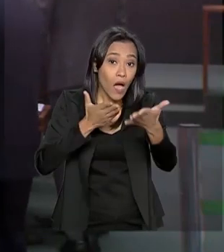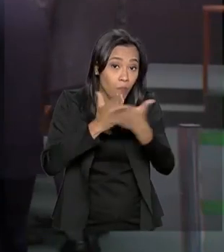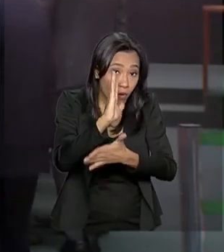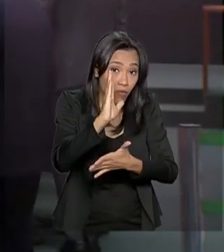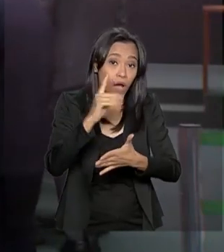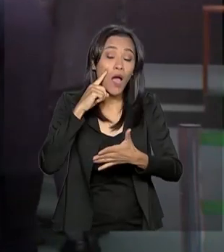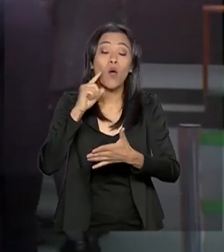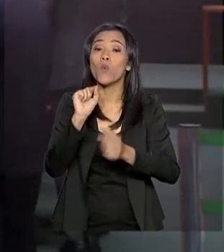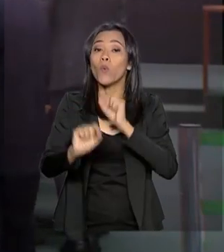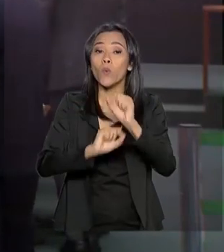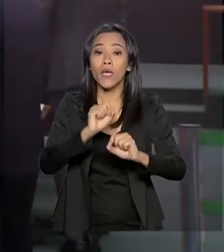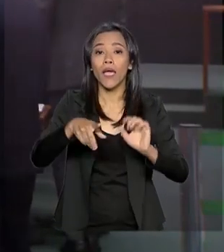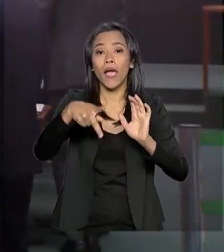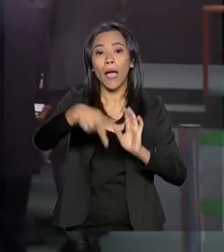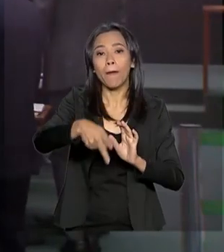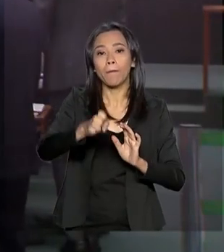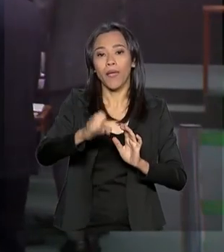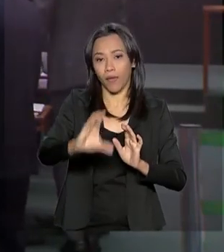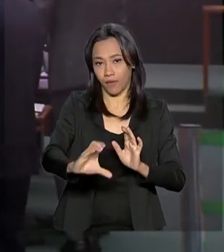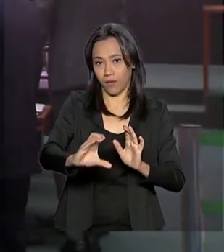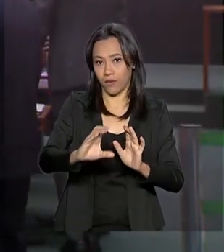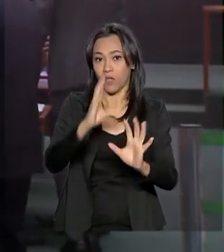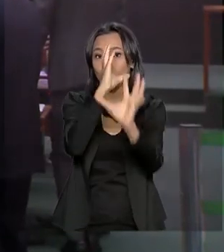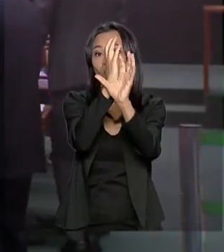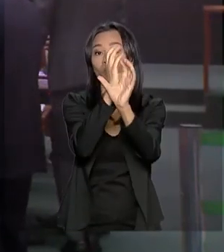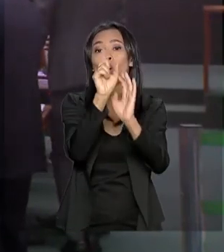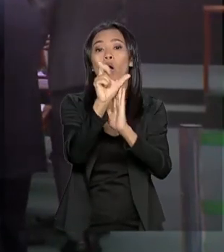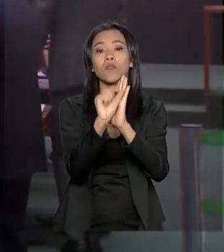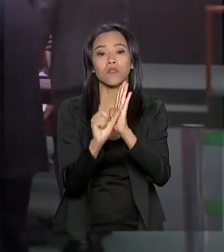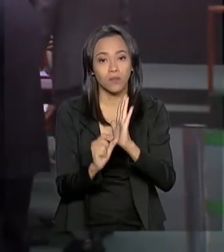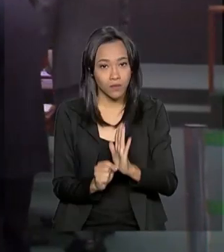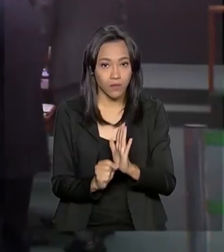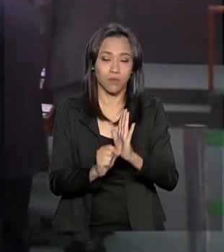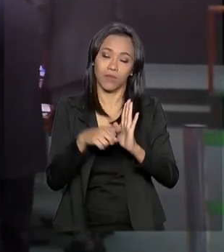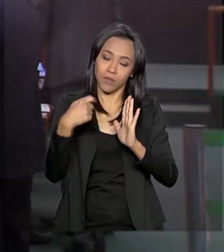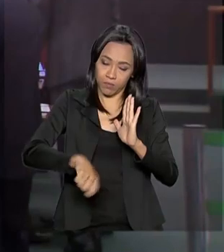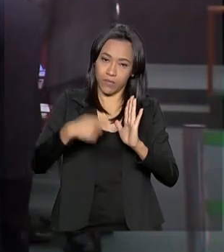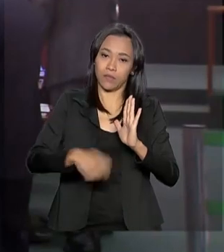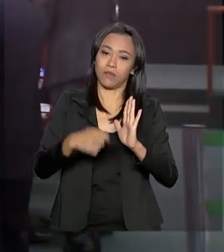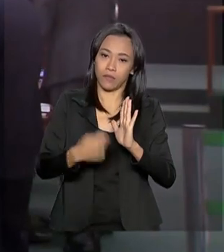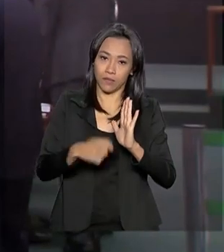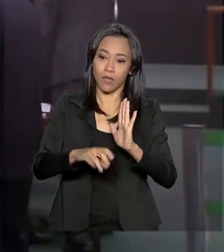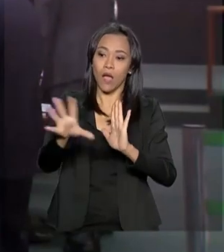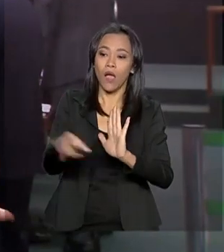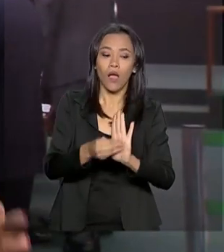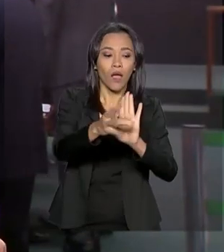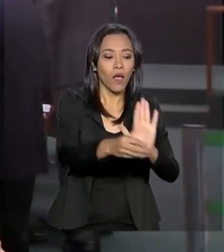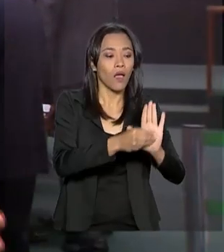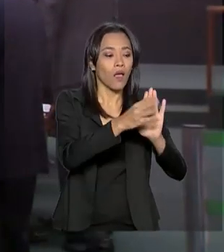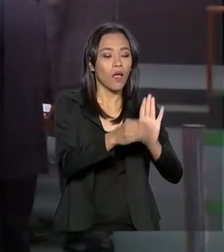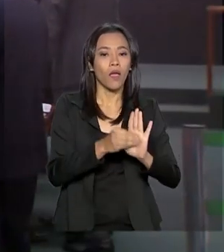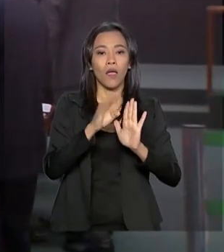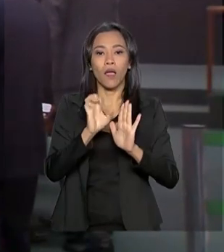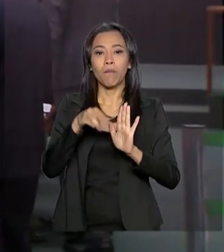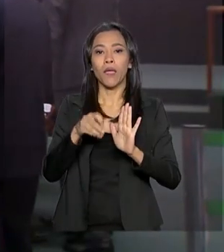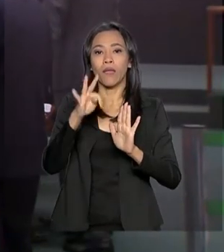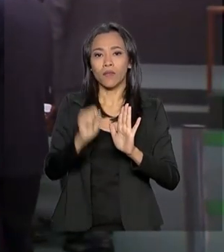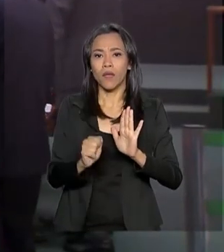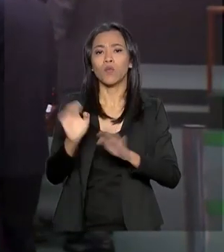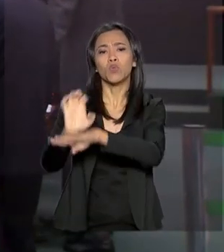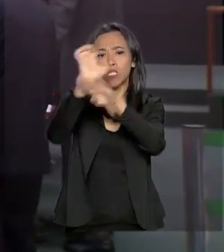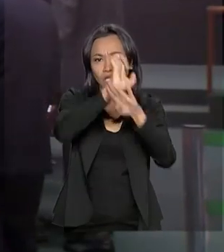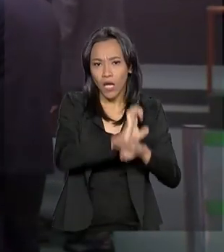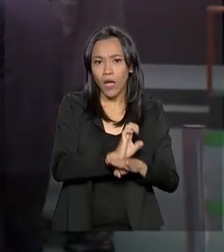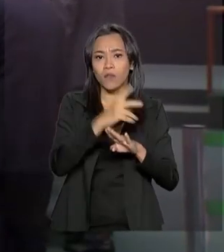discutiram ontem a PEC do Orçamento Impositivo que determina a execução obrigatória de emendas apresentadas pelos Estados e pelo Distrito